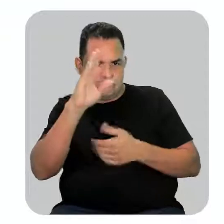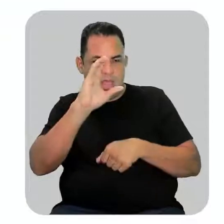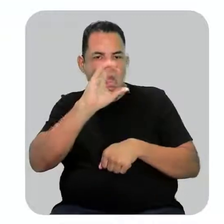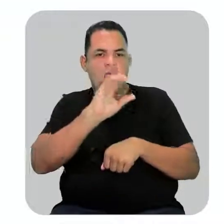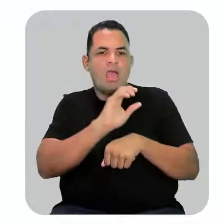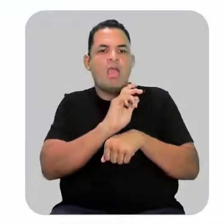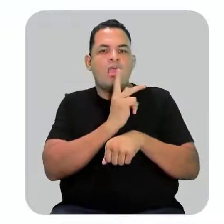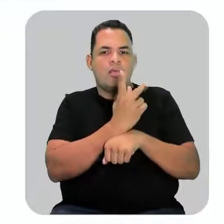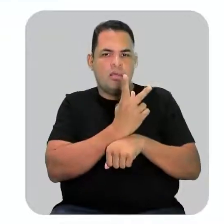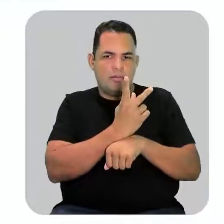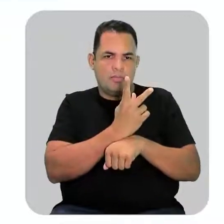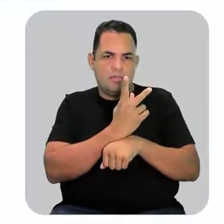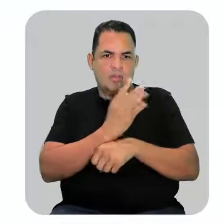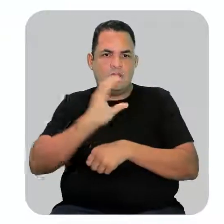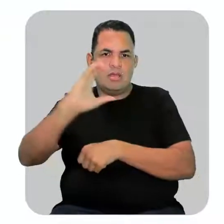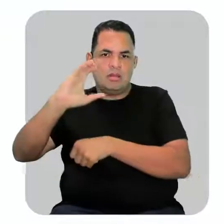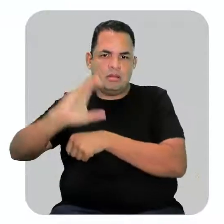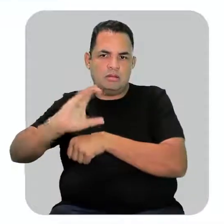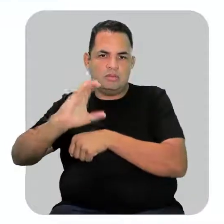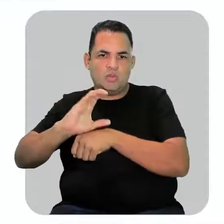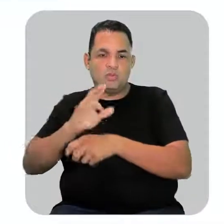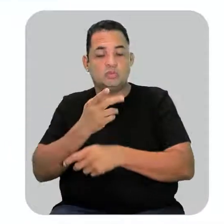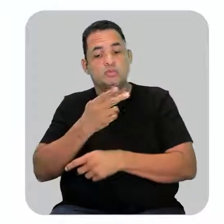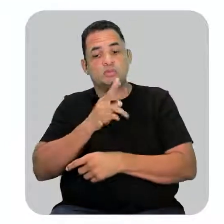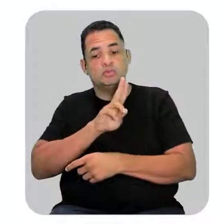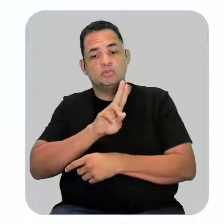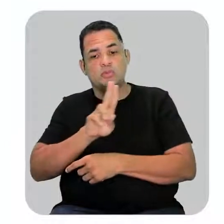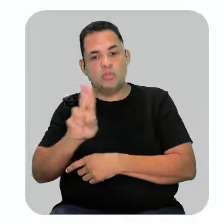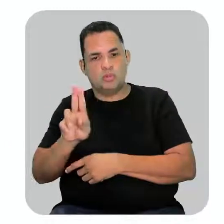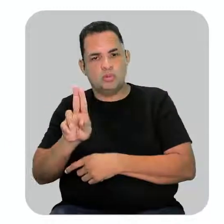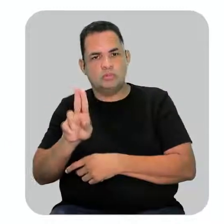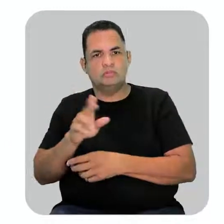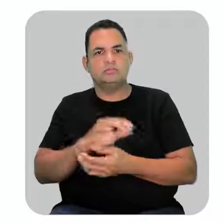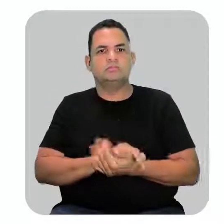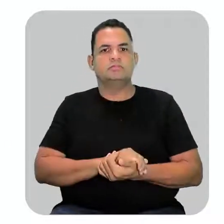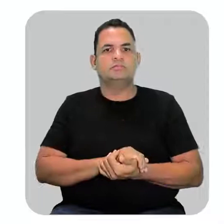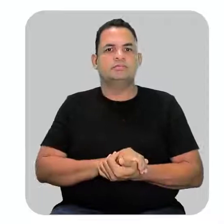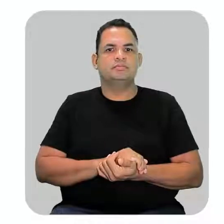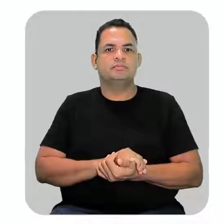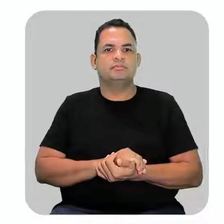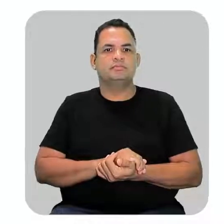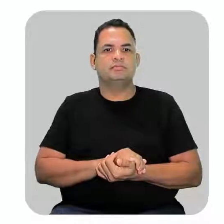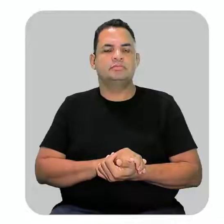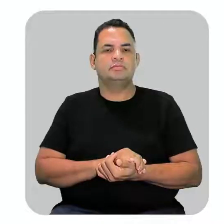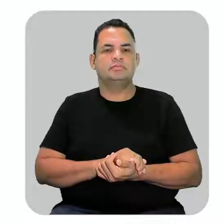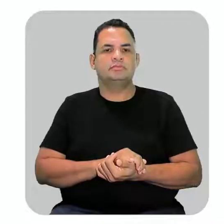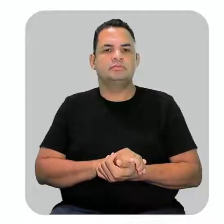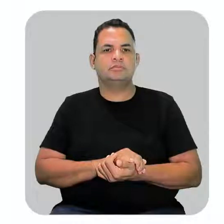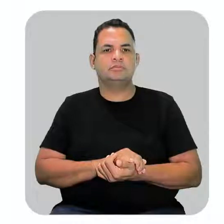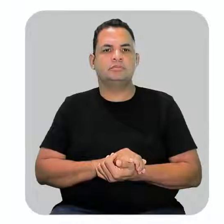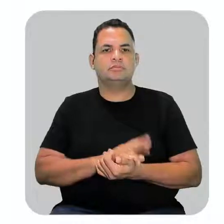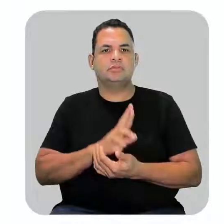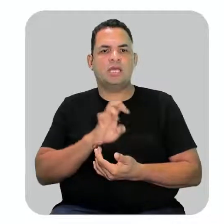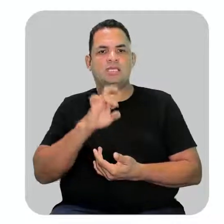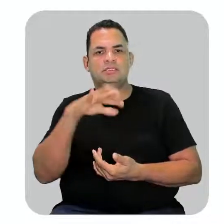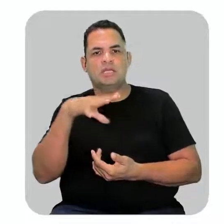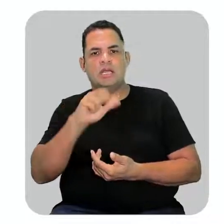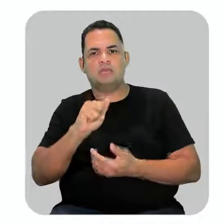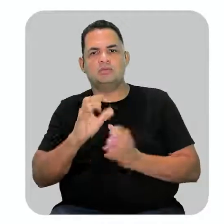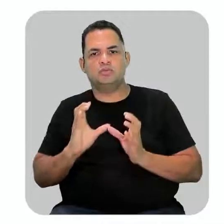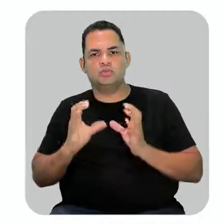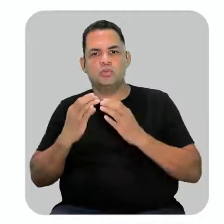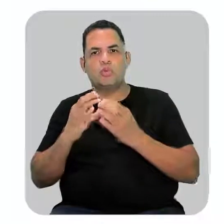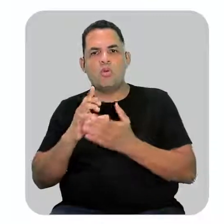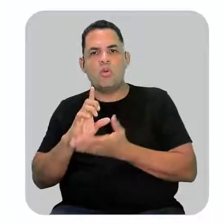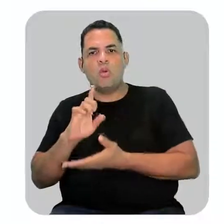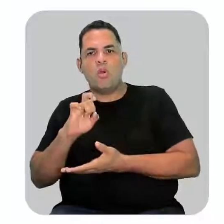hidrocarbonetos como sua nomenclatura. E, vamos lá, radicais e